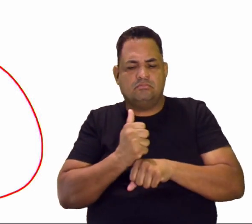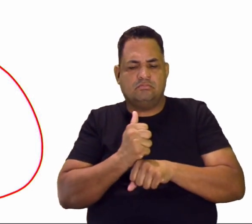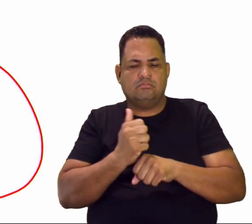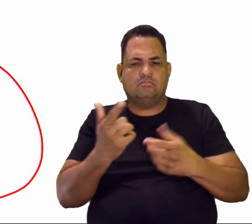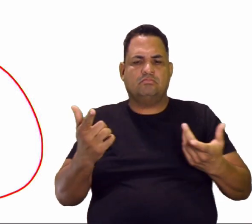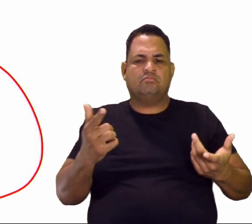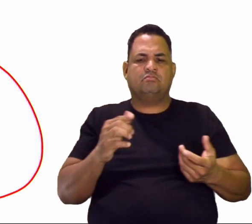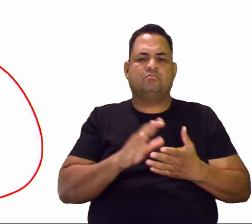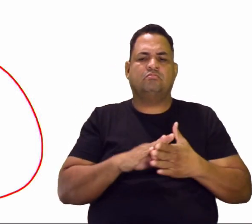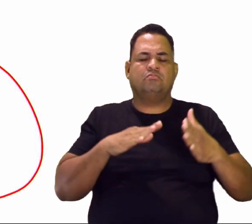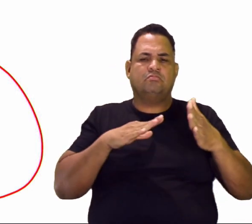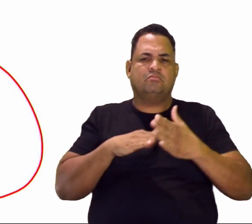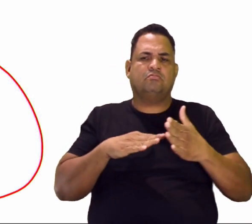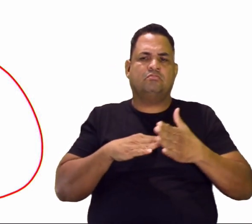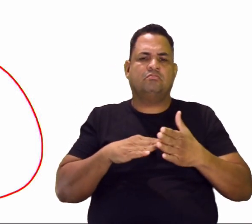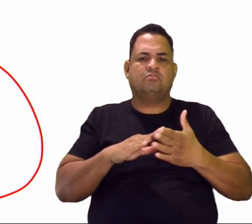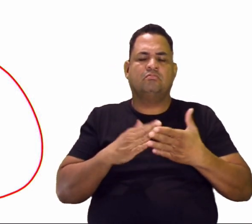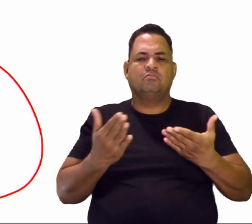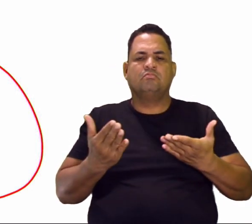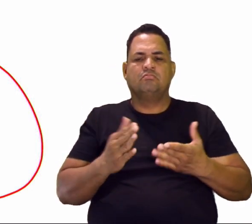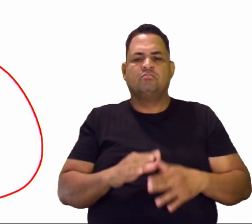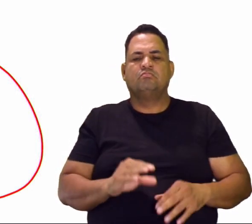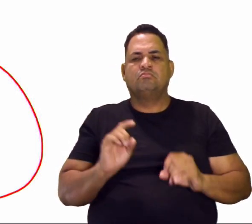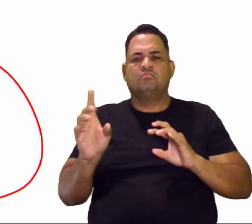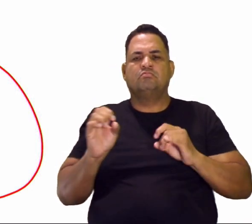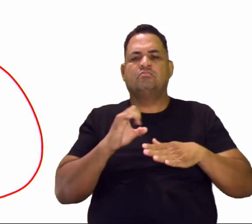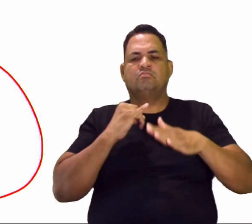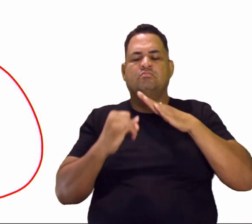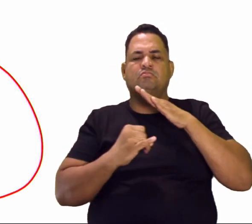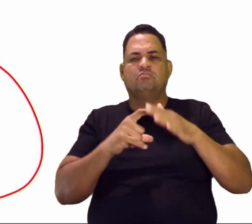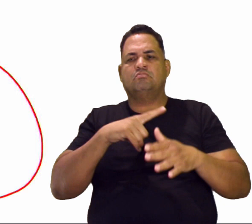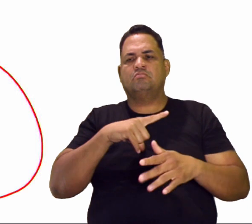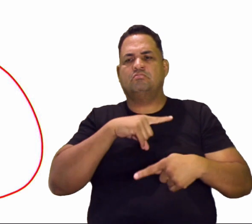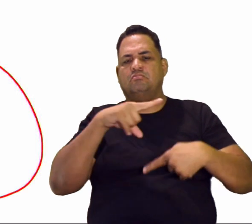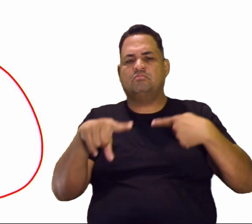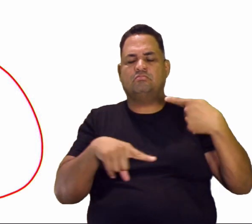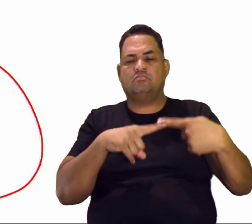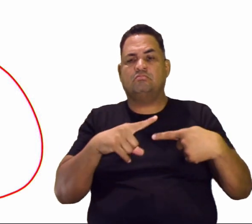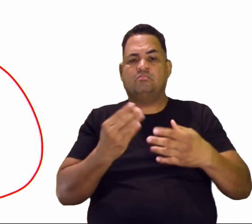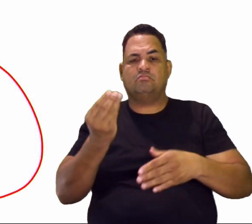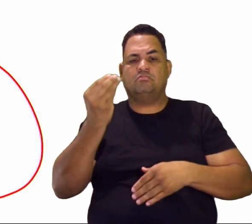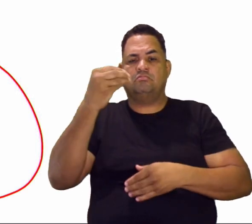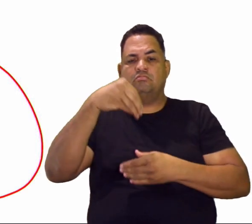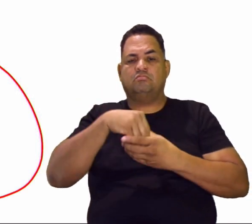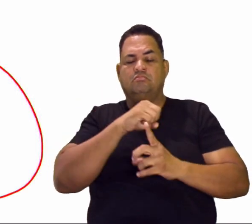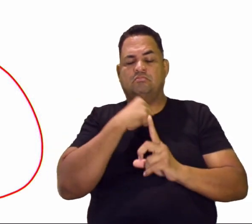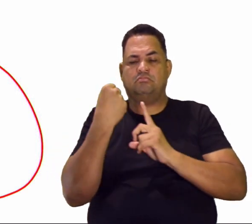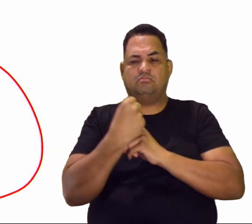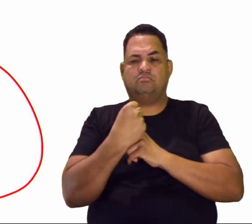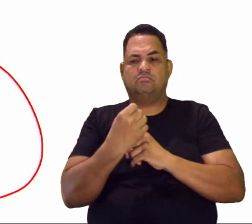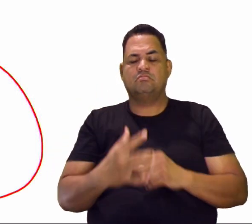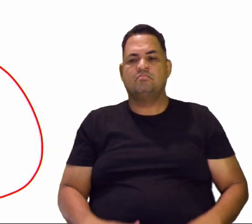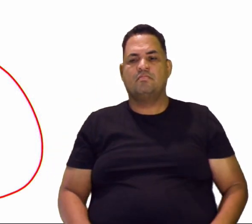indivíduo, né? Dos limites para o indivíduo. Então, cada instituição tem aí o seu papel e elas